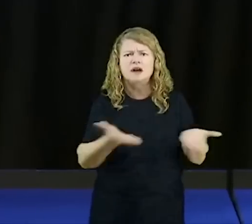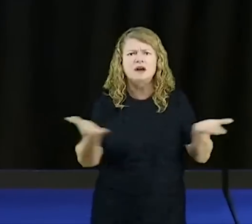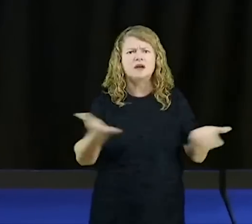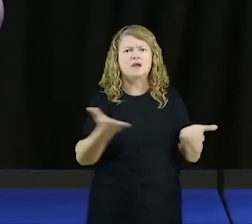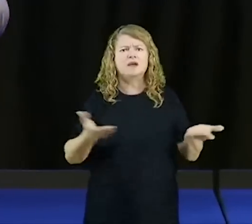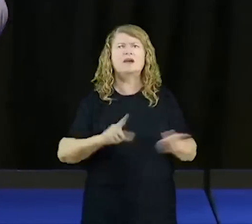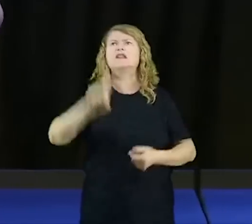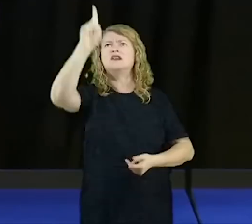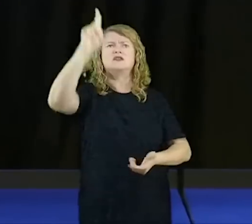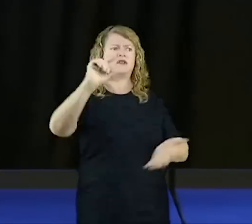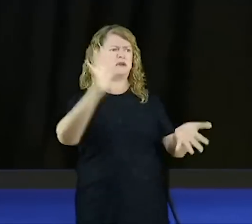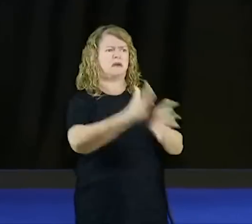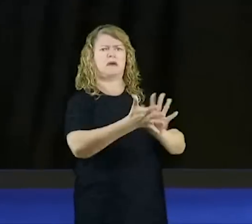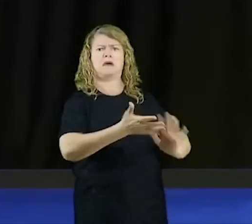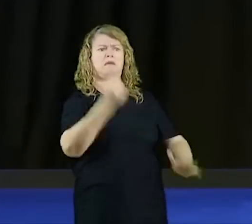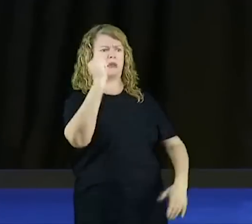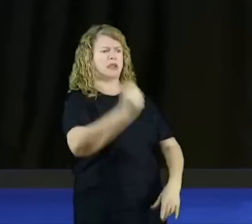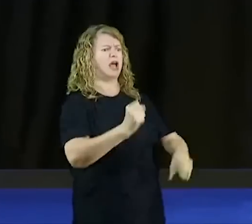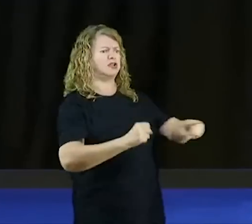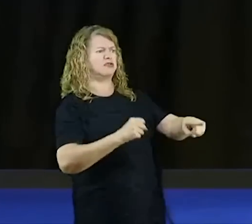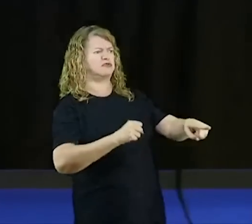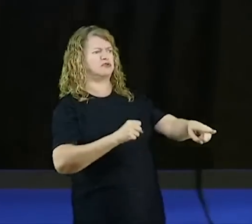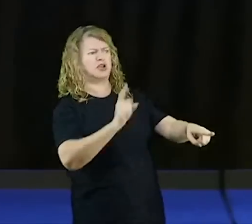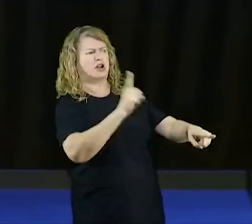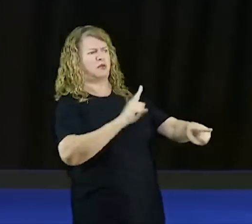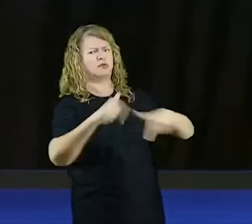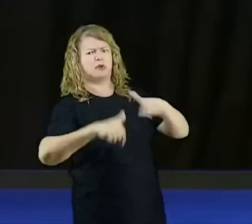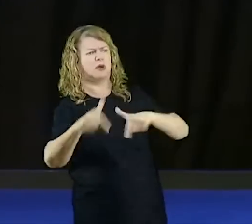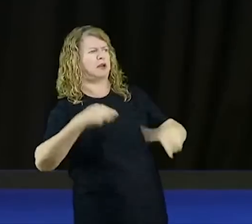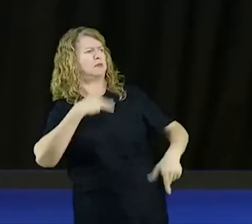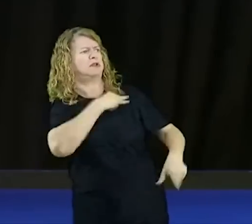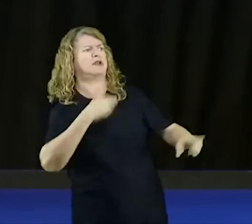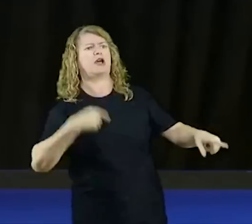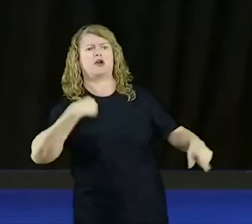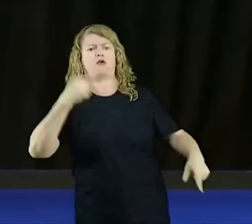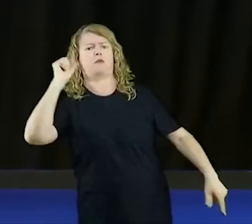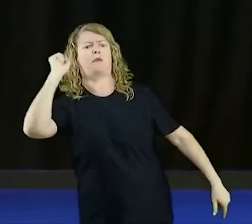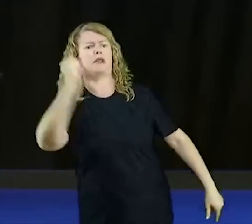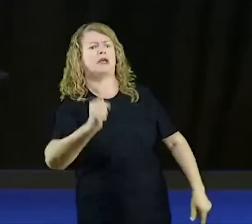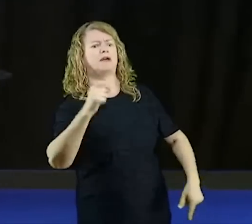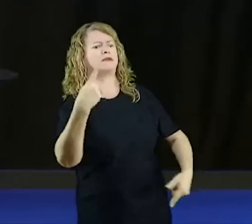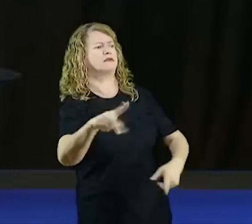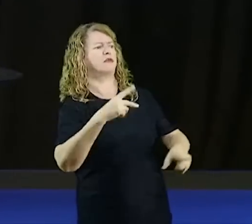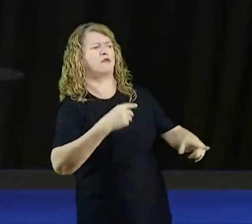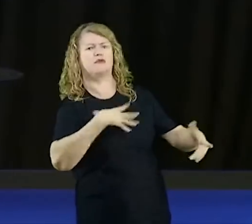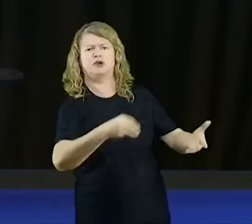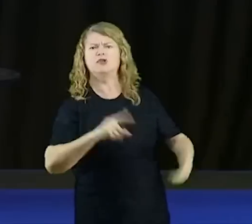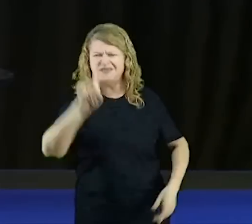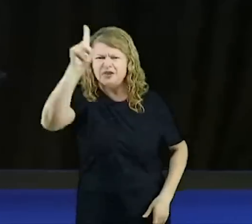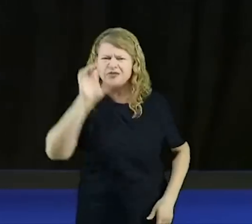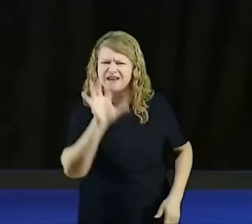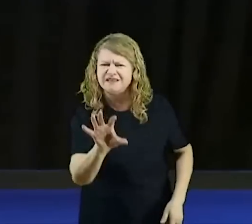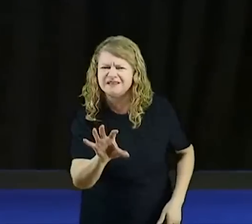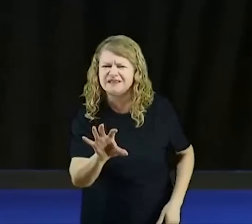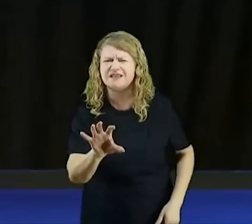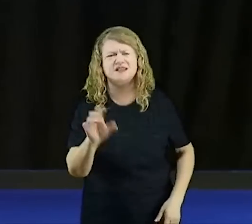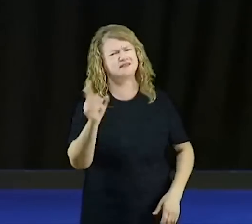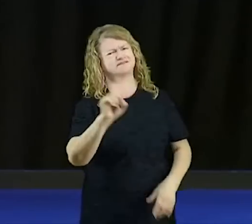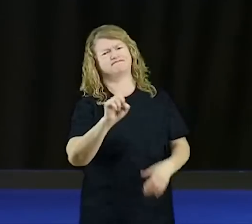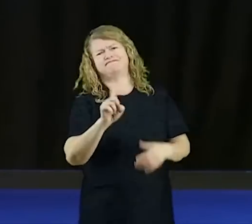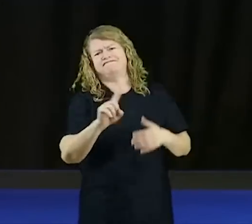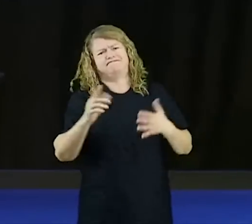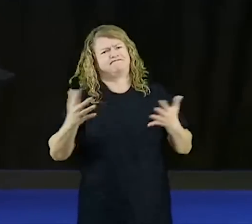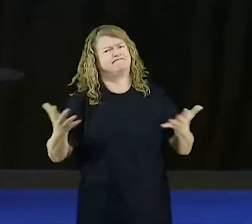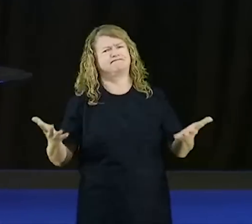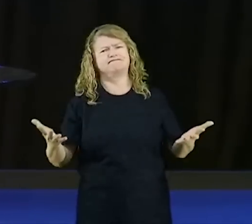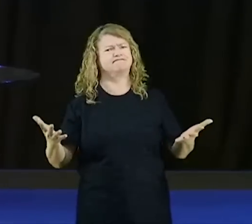de estrutura, de conhecimento bíblico tão fragilizado, que leva as